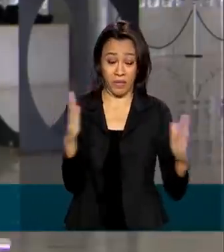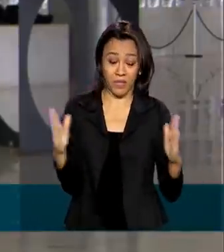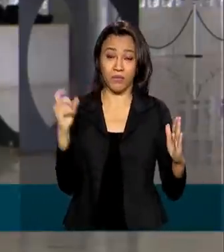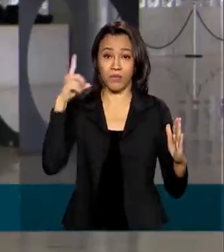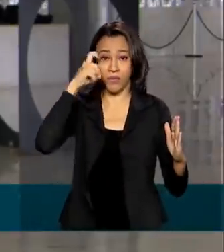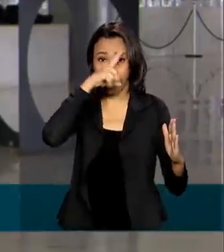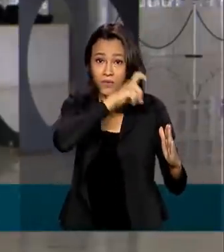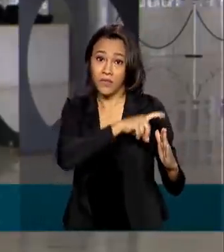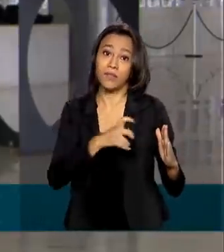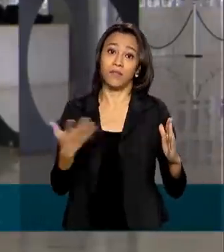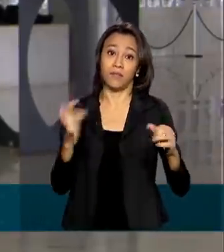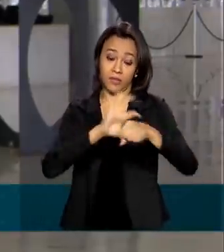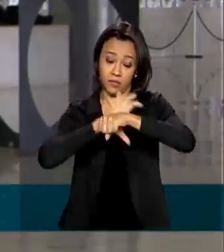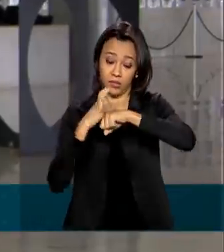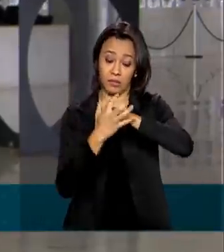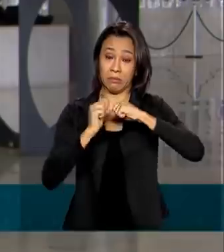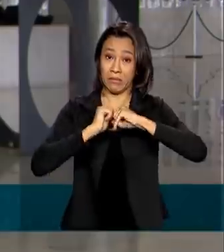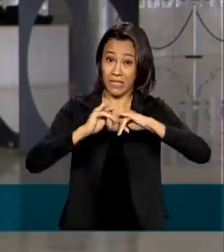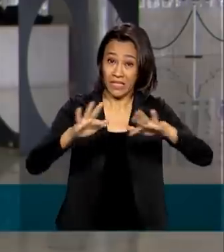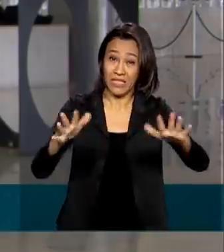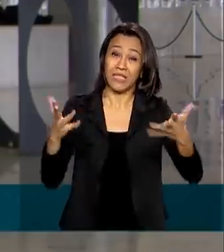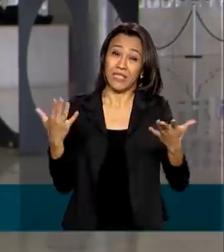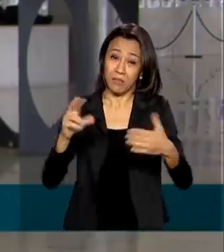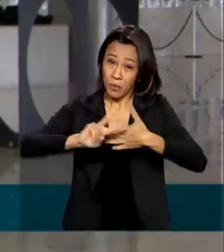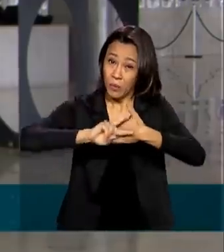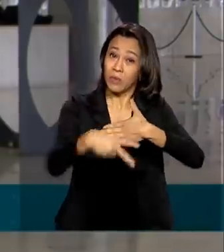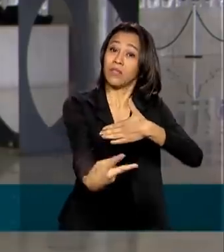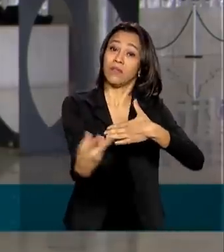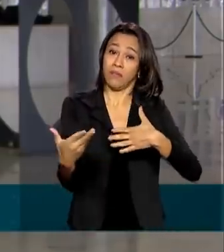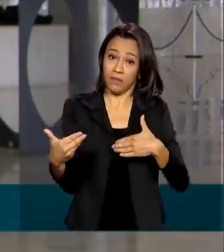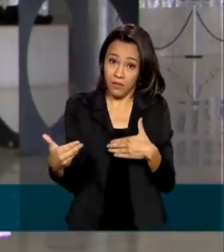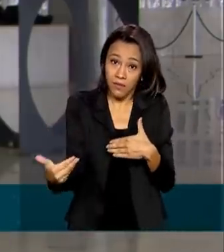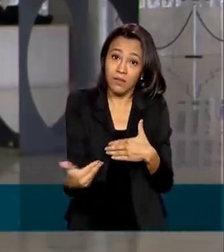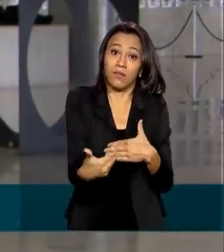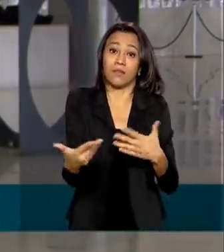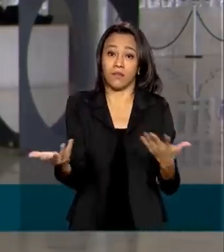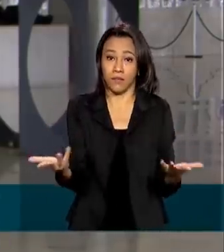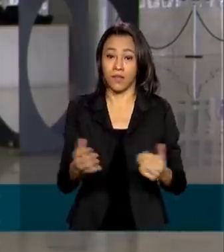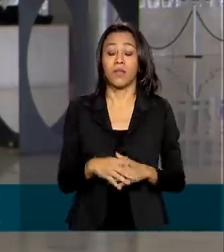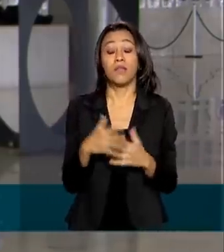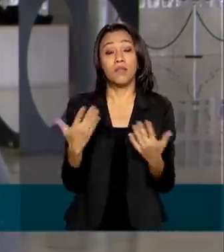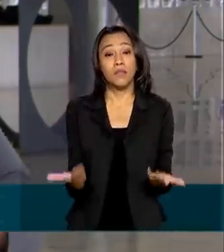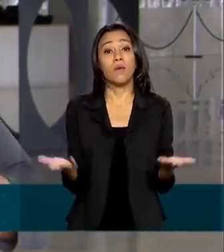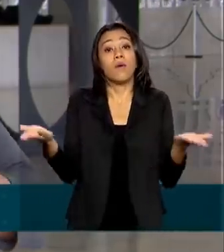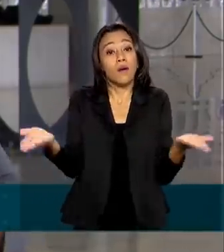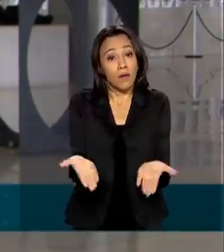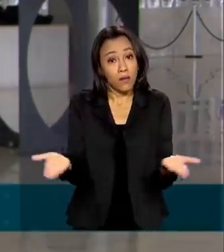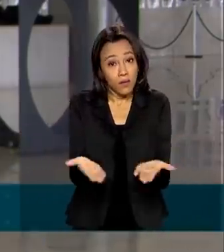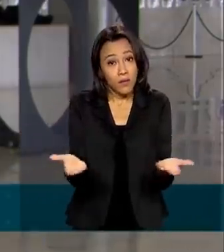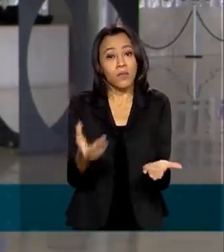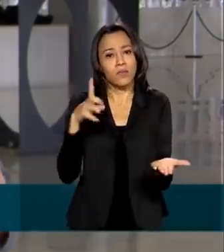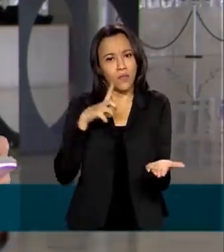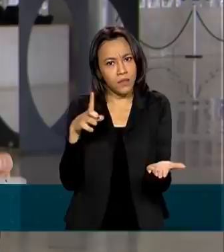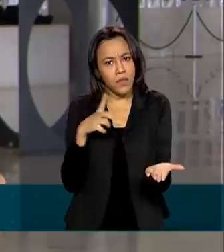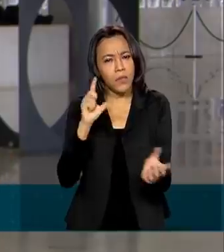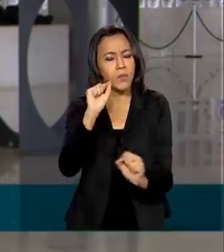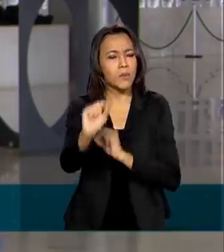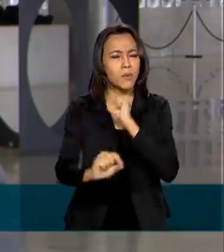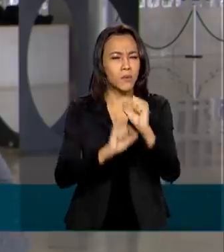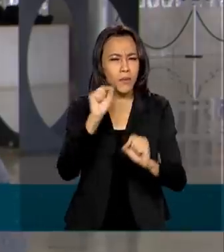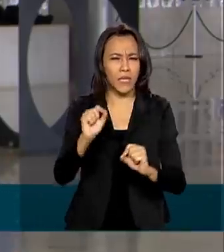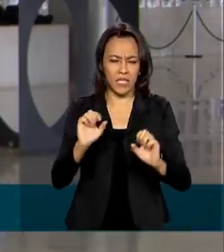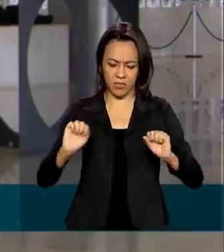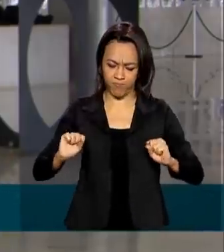a reabertura do comércio, que sofreu impactos fortes com a pandemia. Então, agora, a gente tem essa força-tarefa em